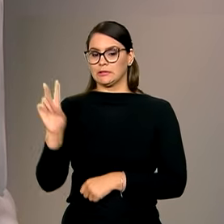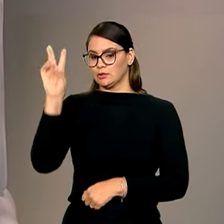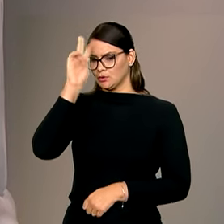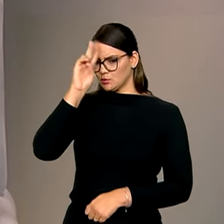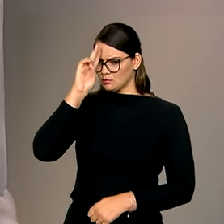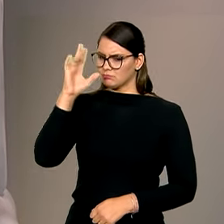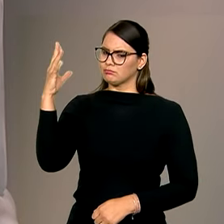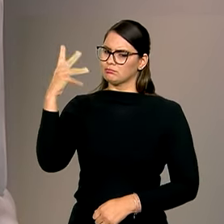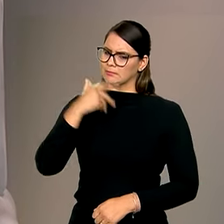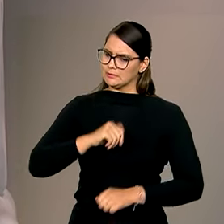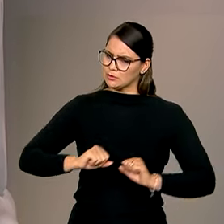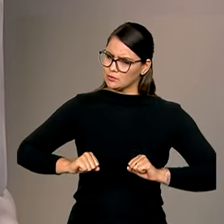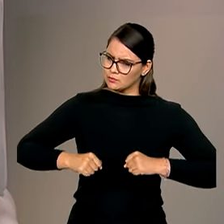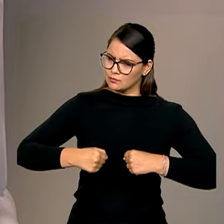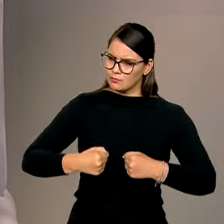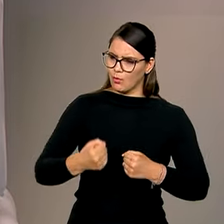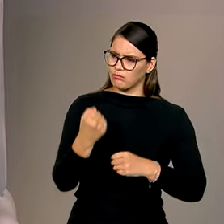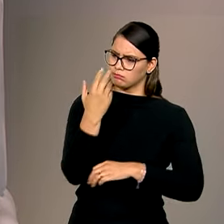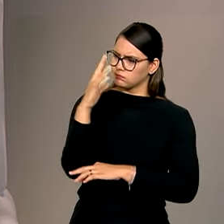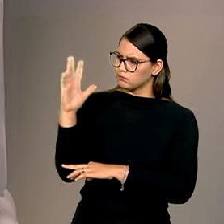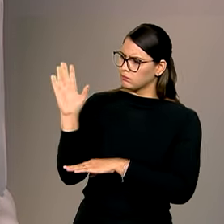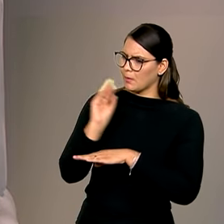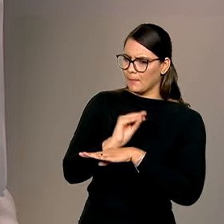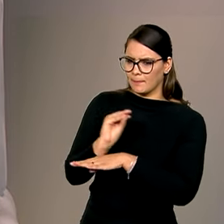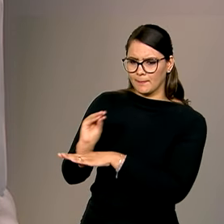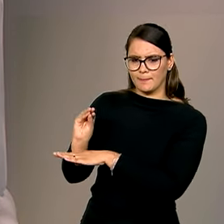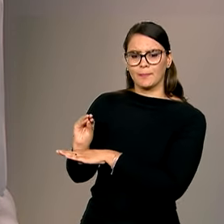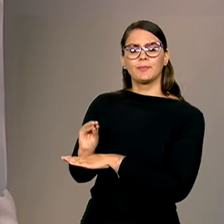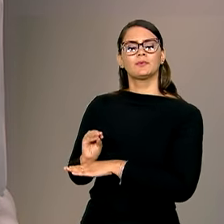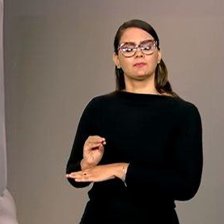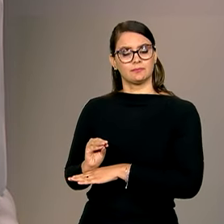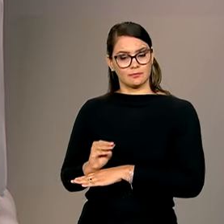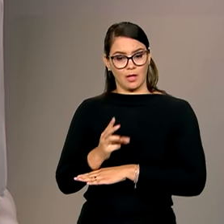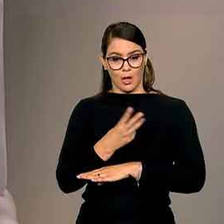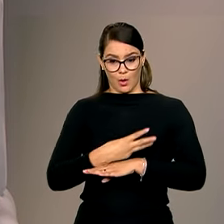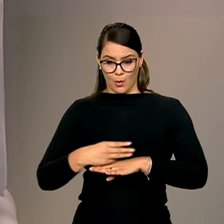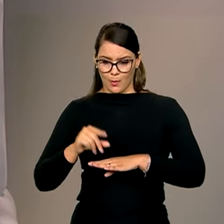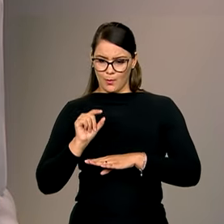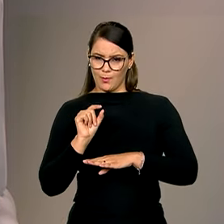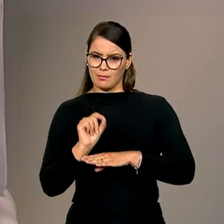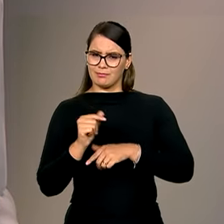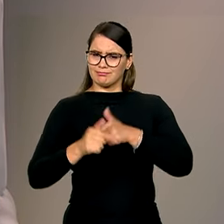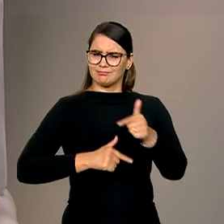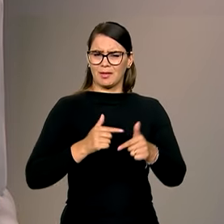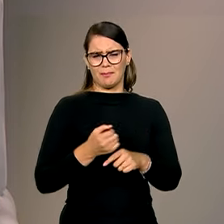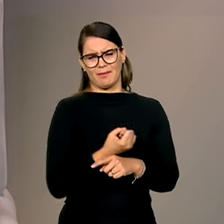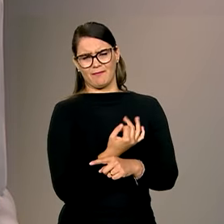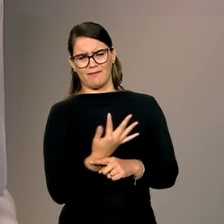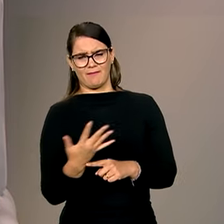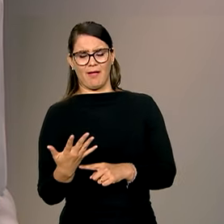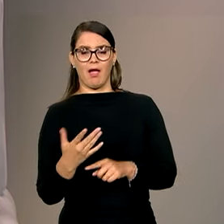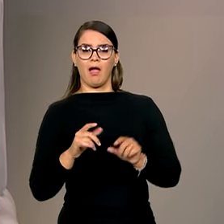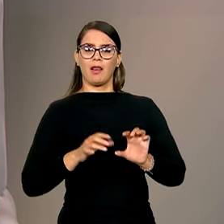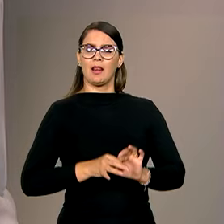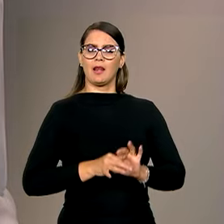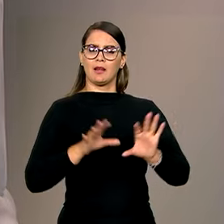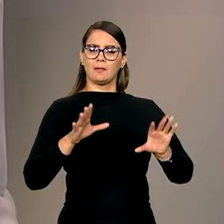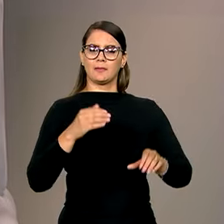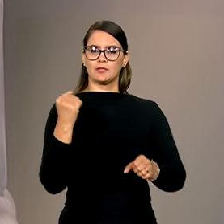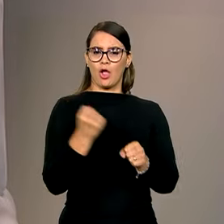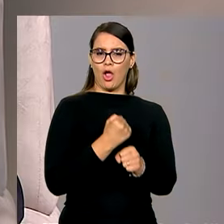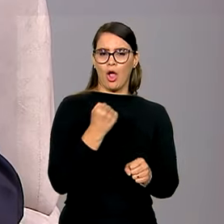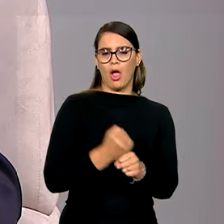muito bonita de dedicação à natureza, à proteção ambiental. O IBAMA executa inúmeras ações, como o licenciamento das obras federais,